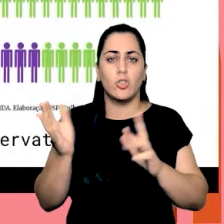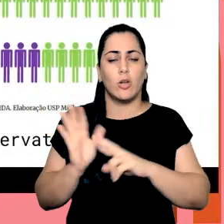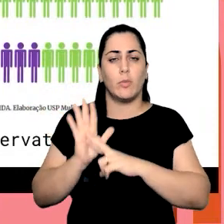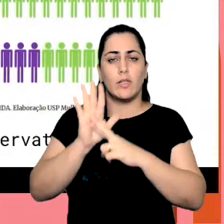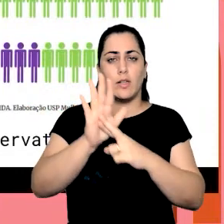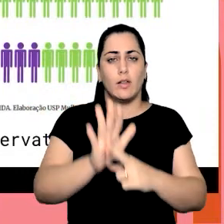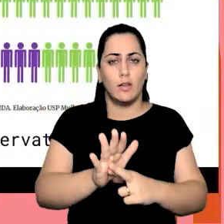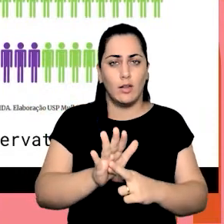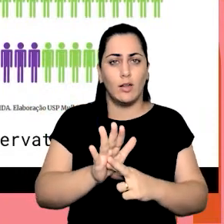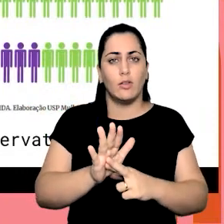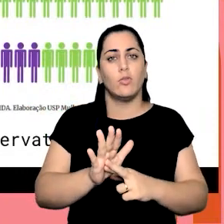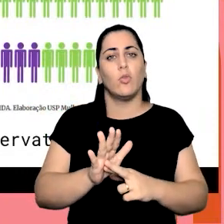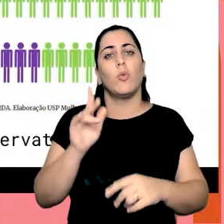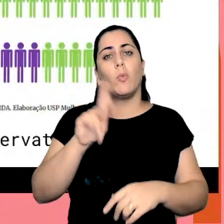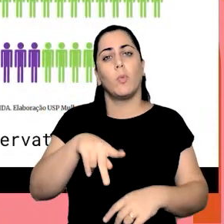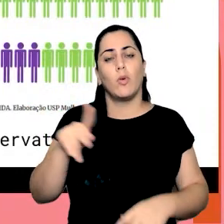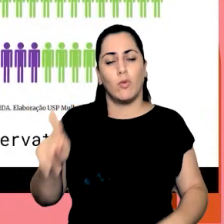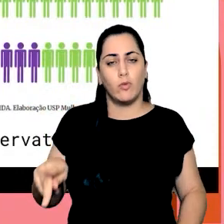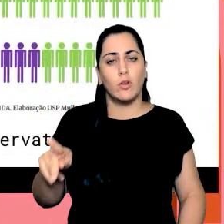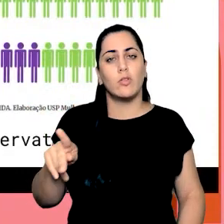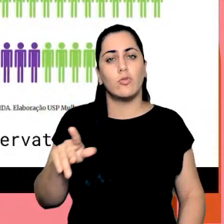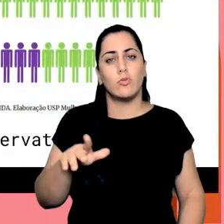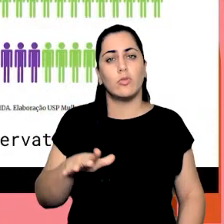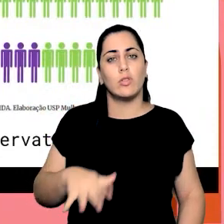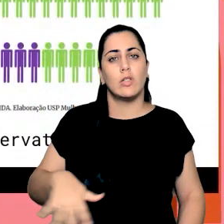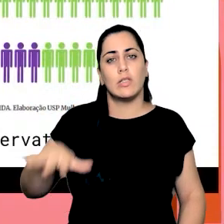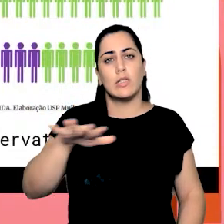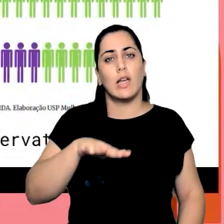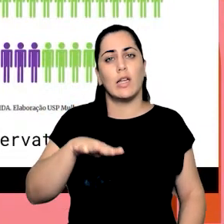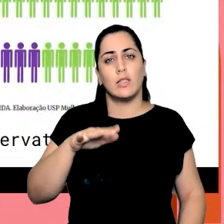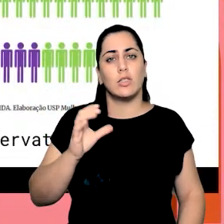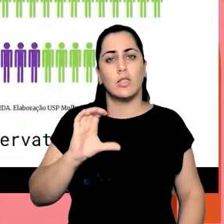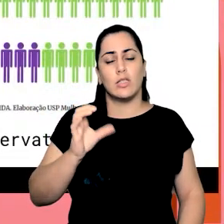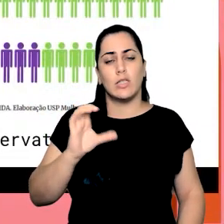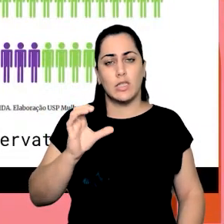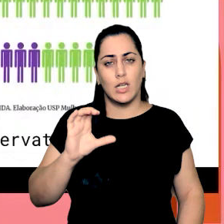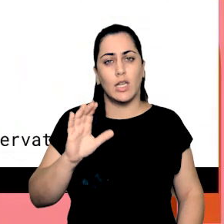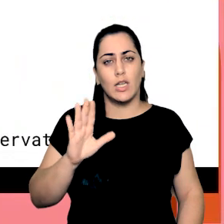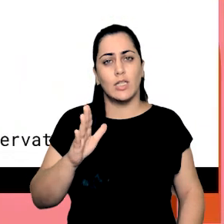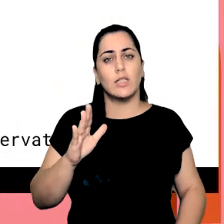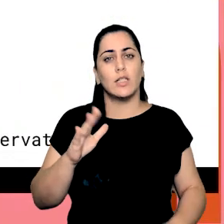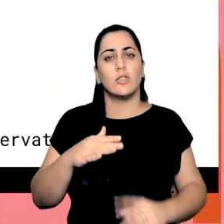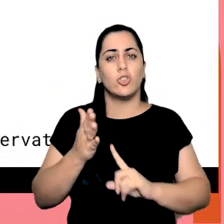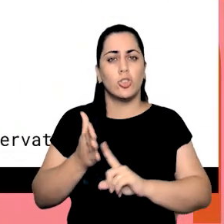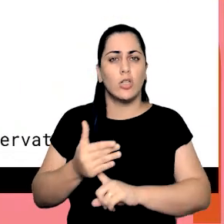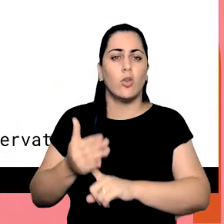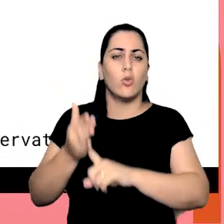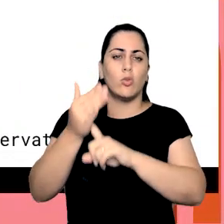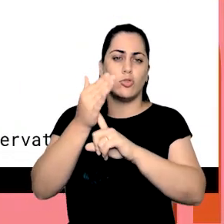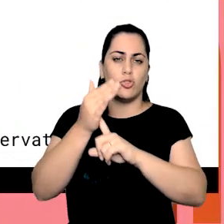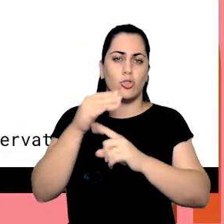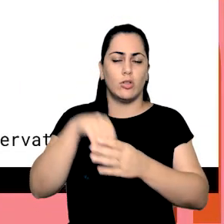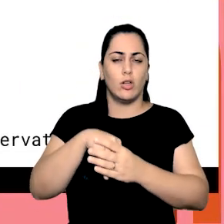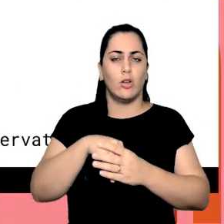representatividade como docentes nessas áreas mais hard né nessas ciências hard que a gente tem na universidade